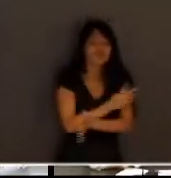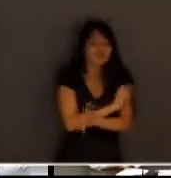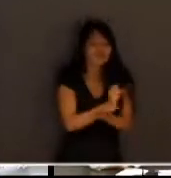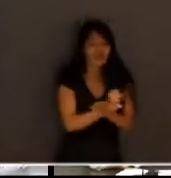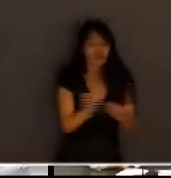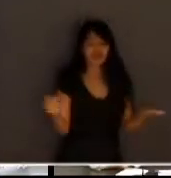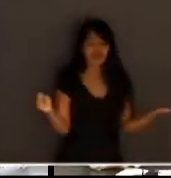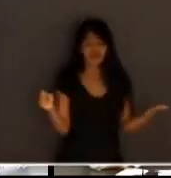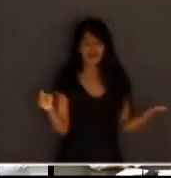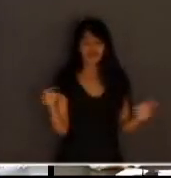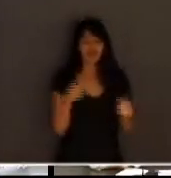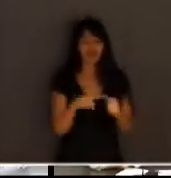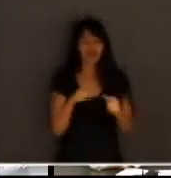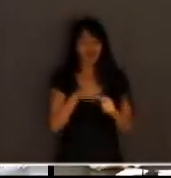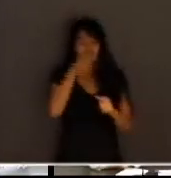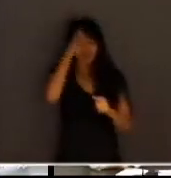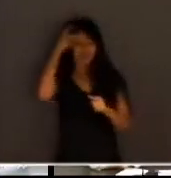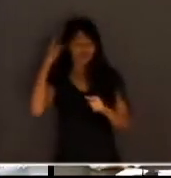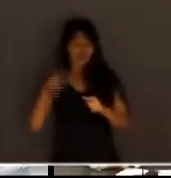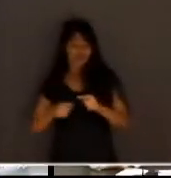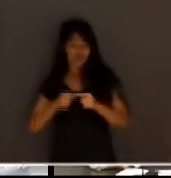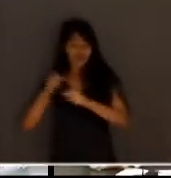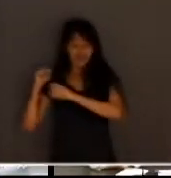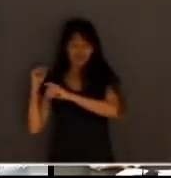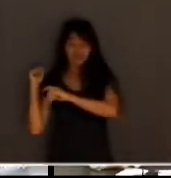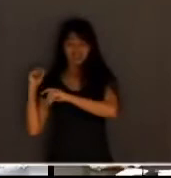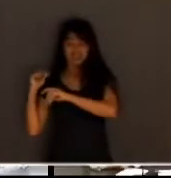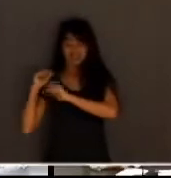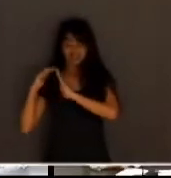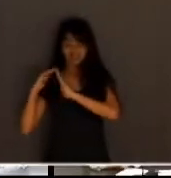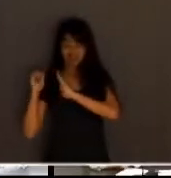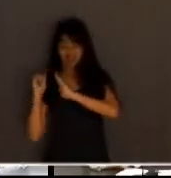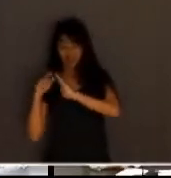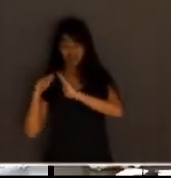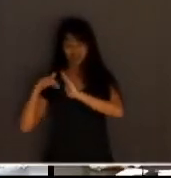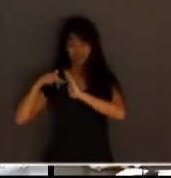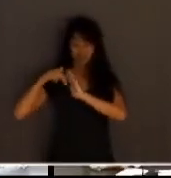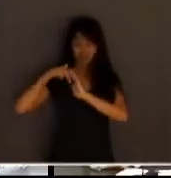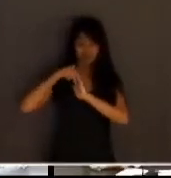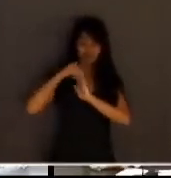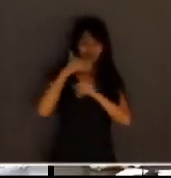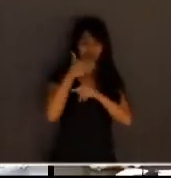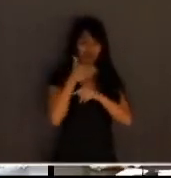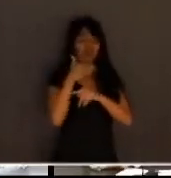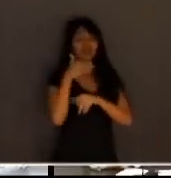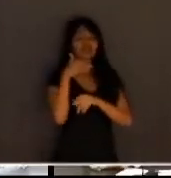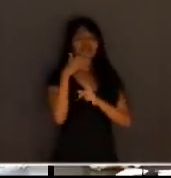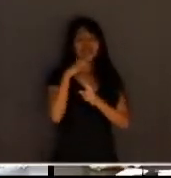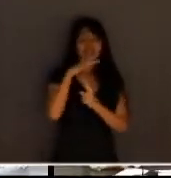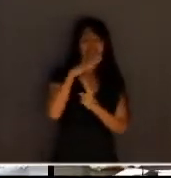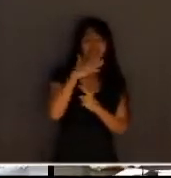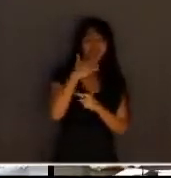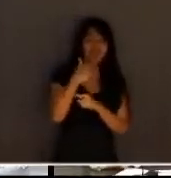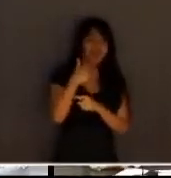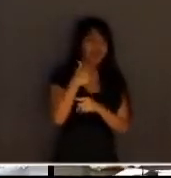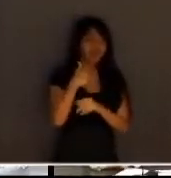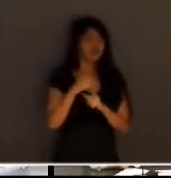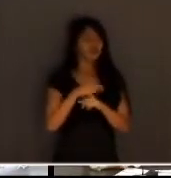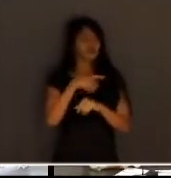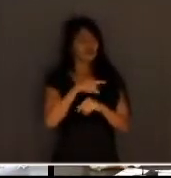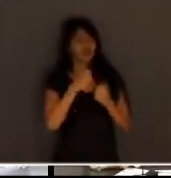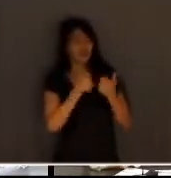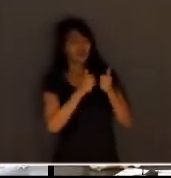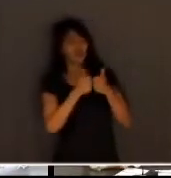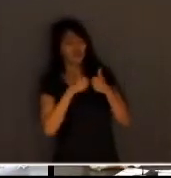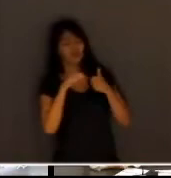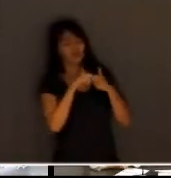era esse deslocamento. Eu acho que o maior desafio, hoje, nas comunidades mais humildes, é esse deslocamento em